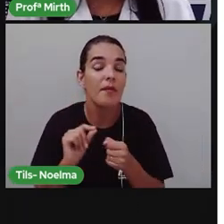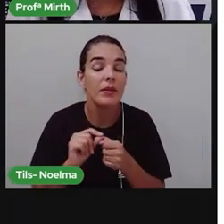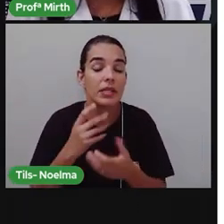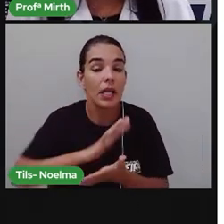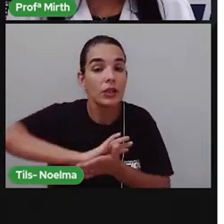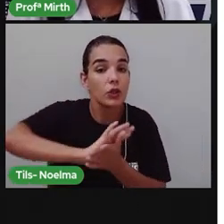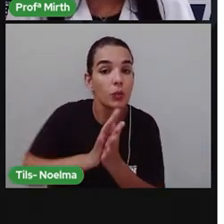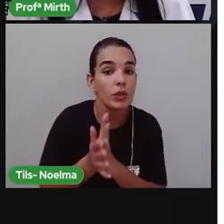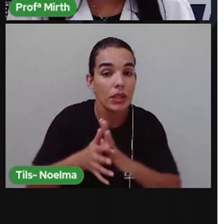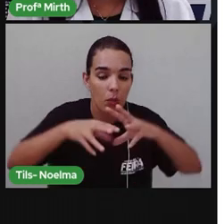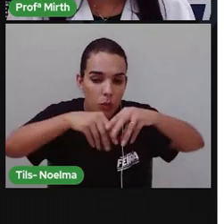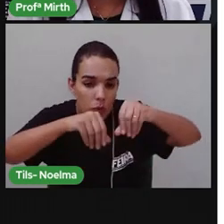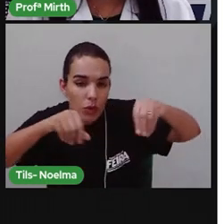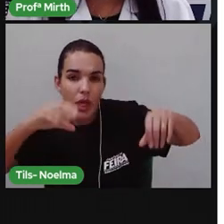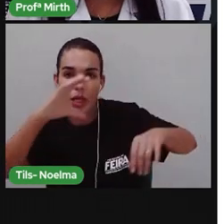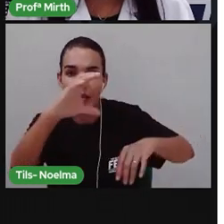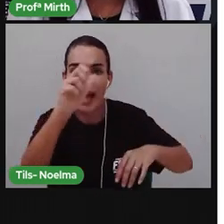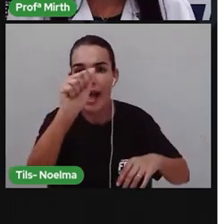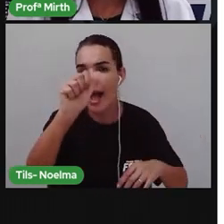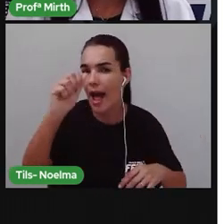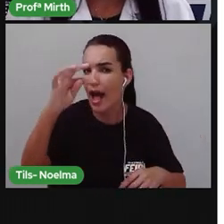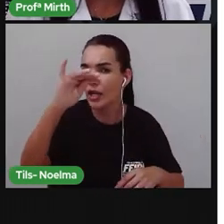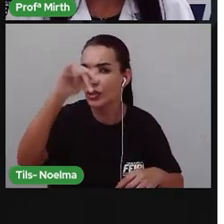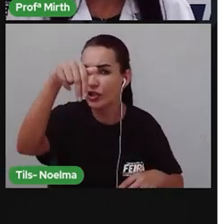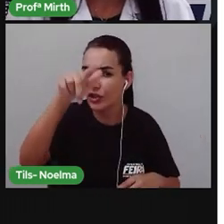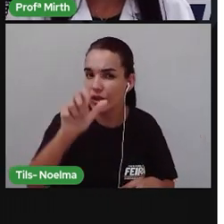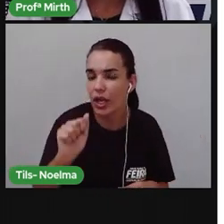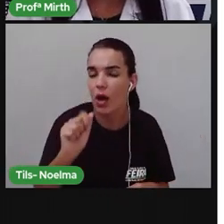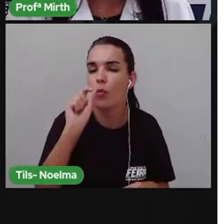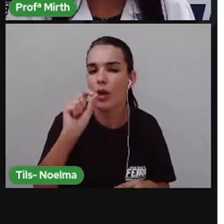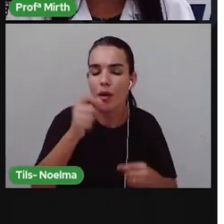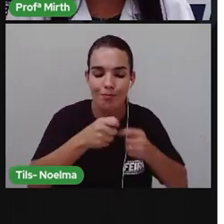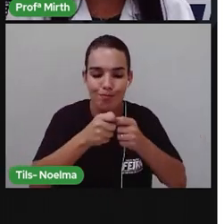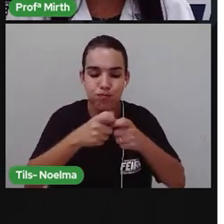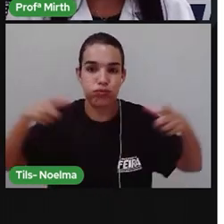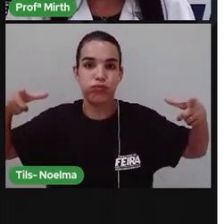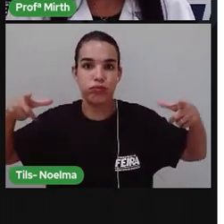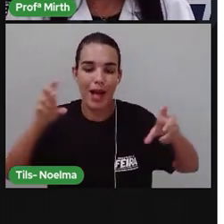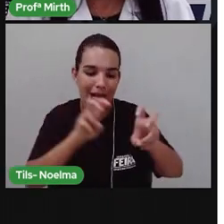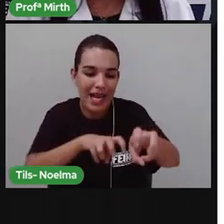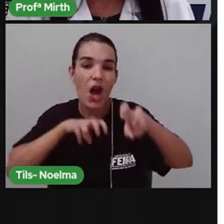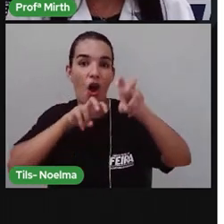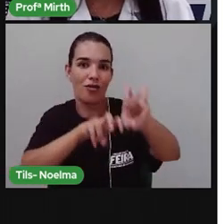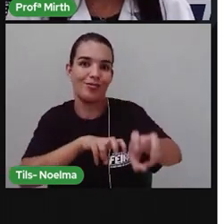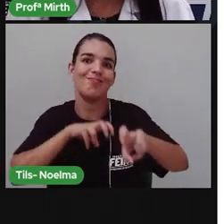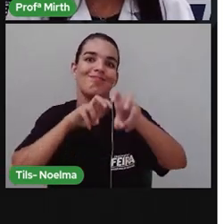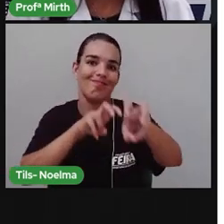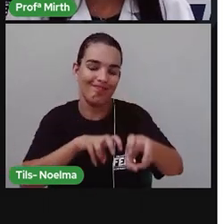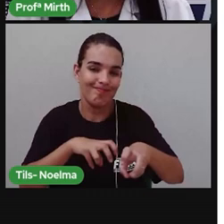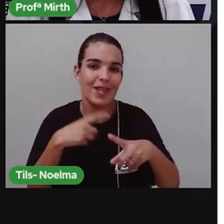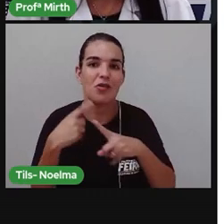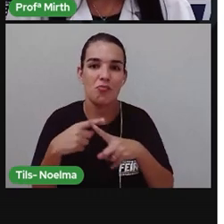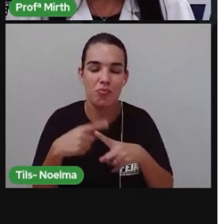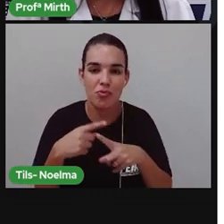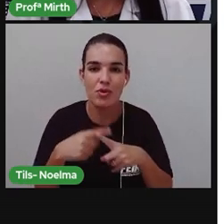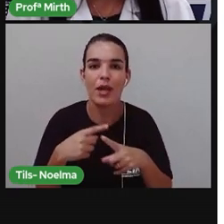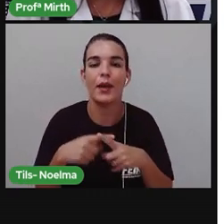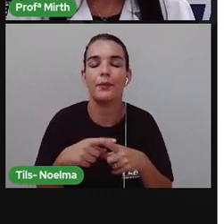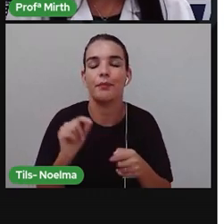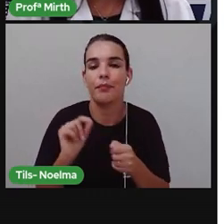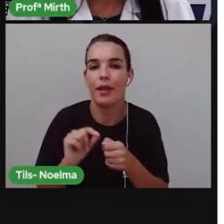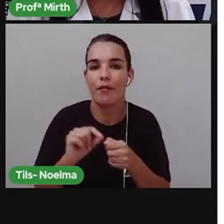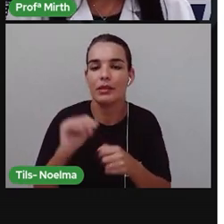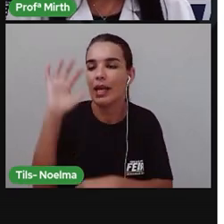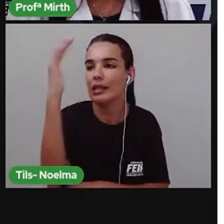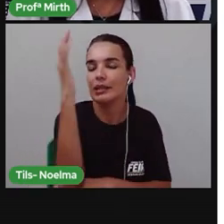ocorreu Na caatinga Foi devido a expansão Da fronteira agrícola, né? Principalmente A utilização De suas